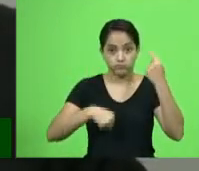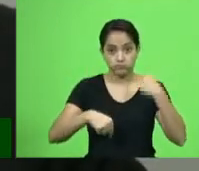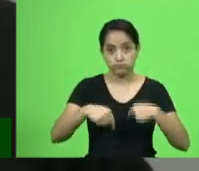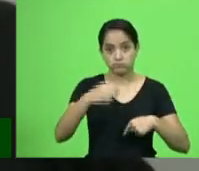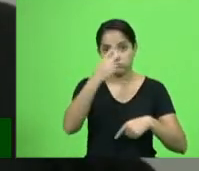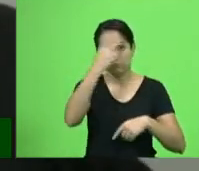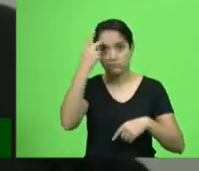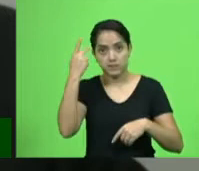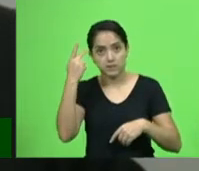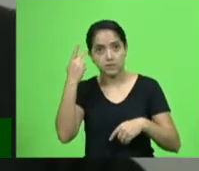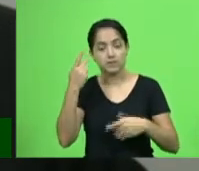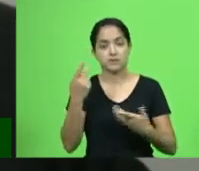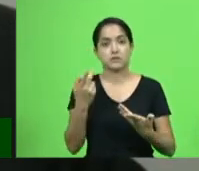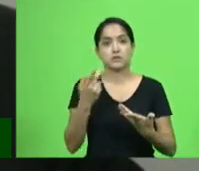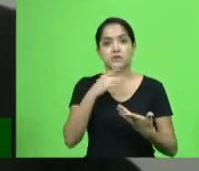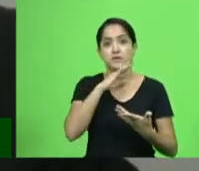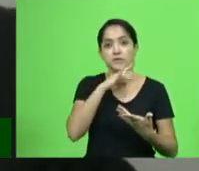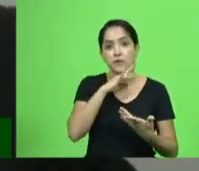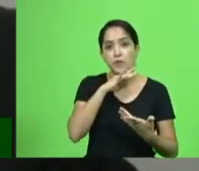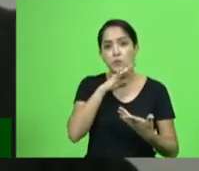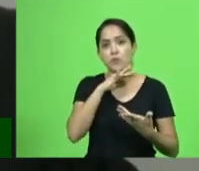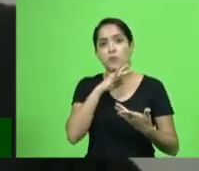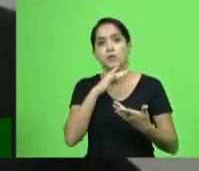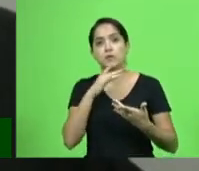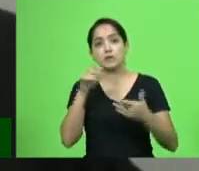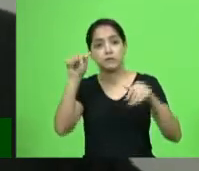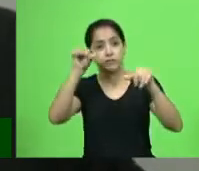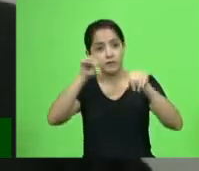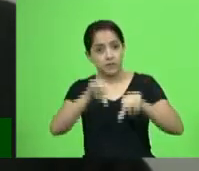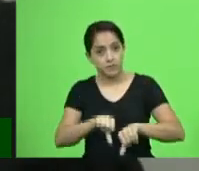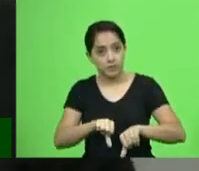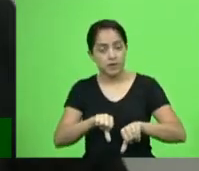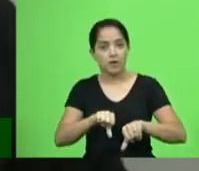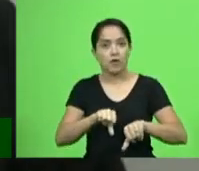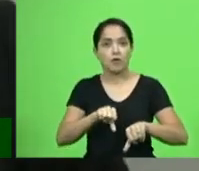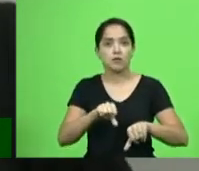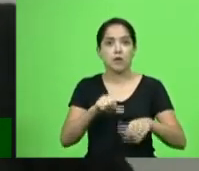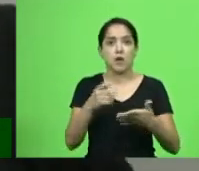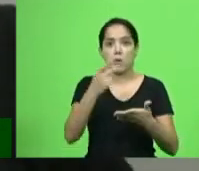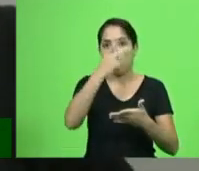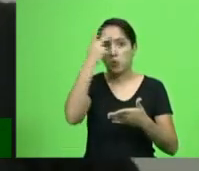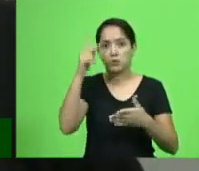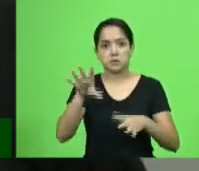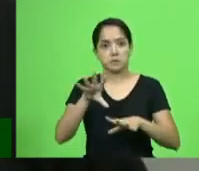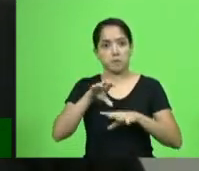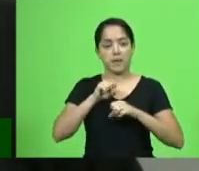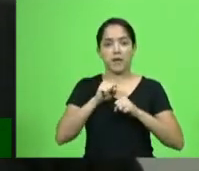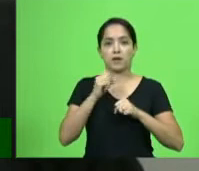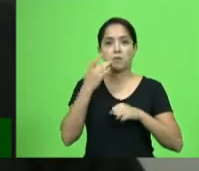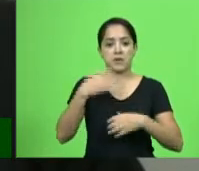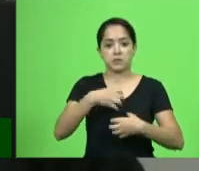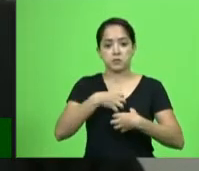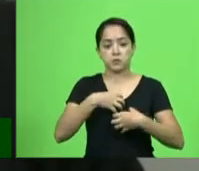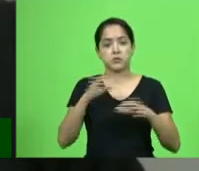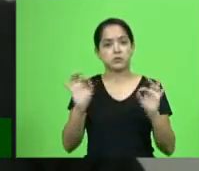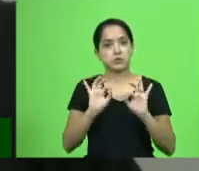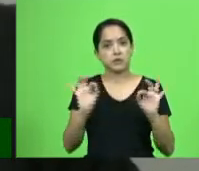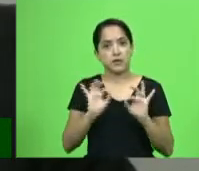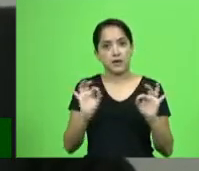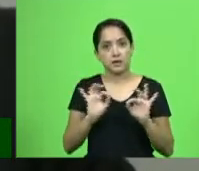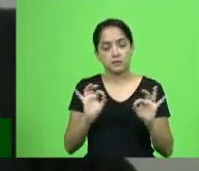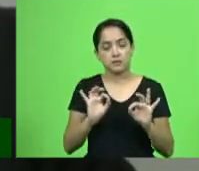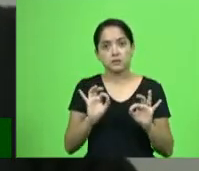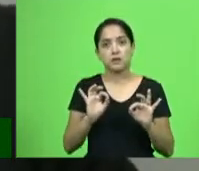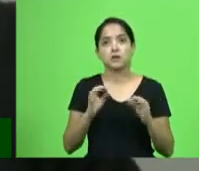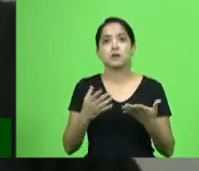são altamente prejudicadas, outras passam e não sabem que tiveram e foram contaminadas. Nós estamos tendo essas